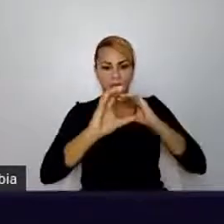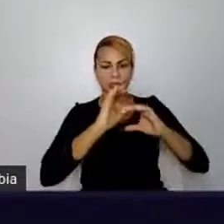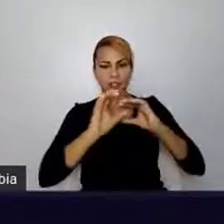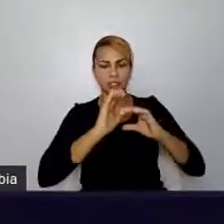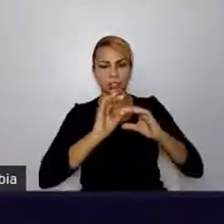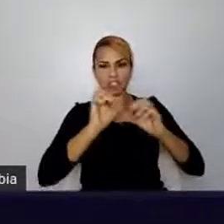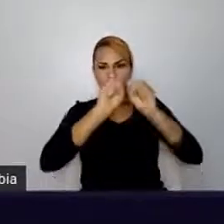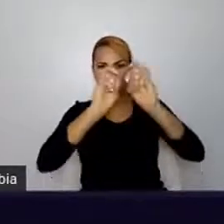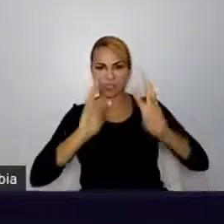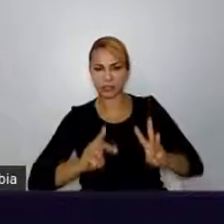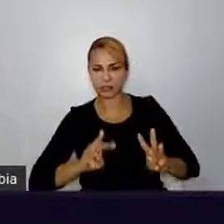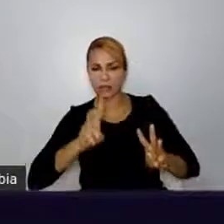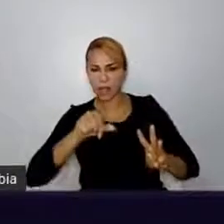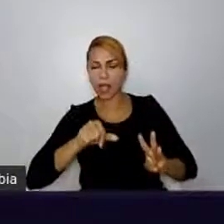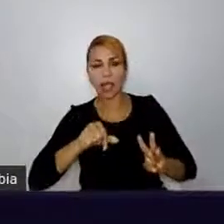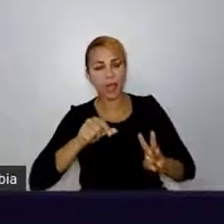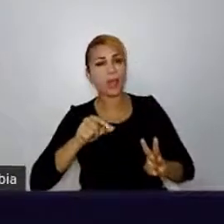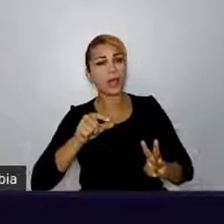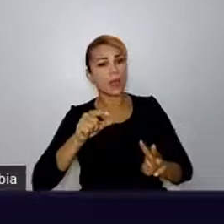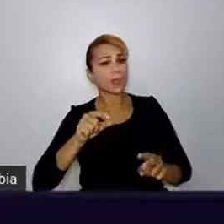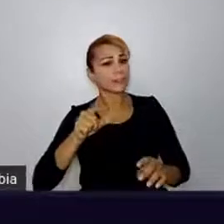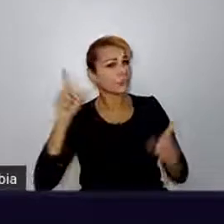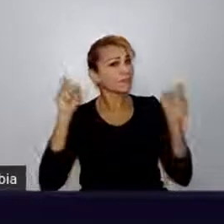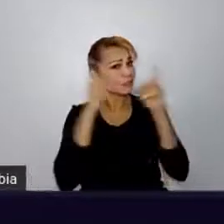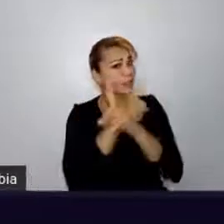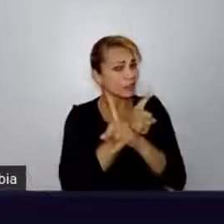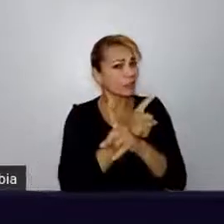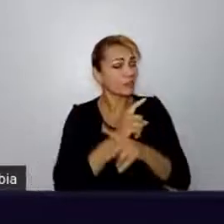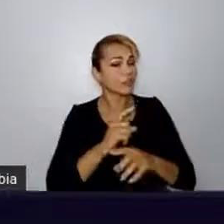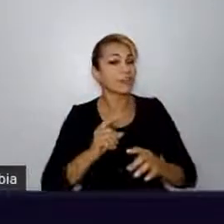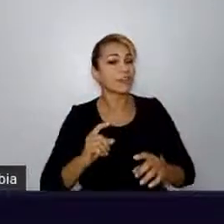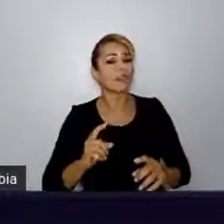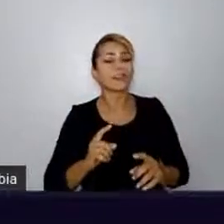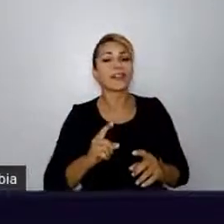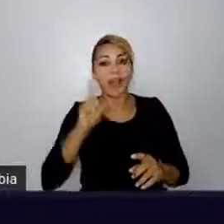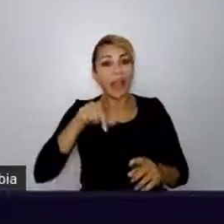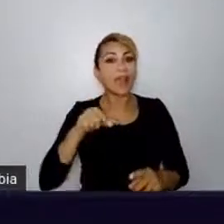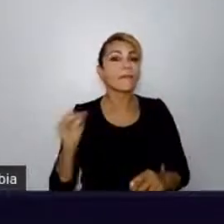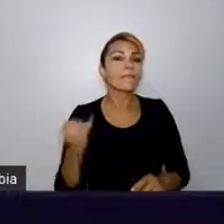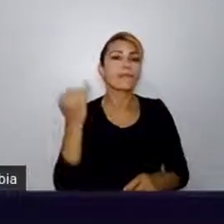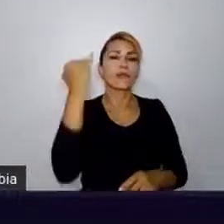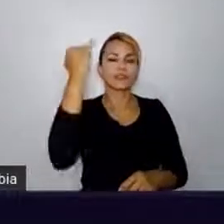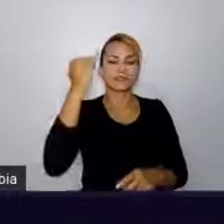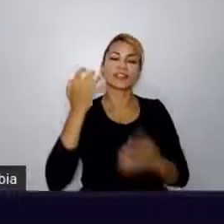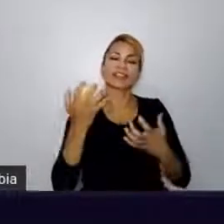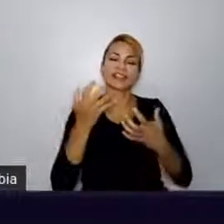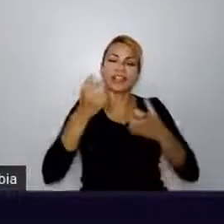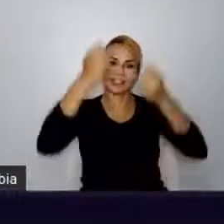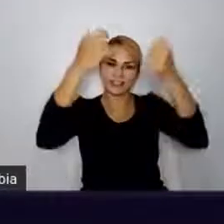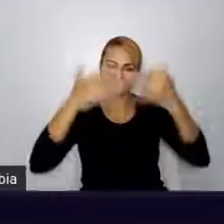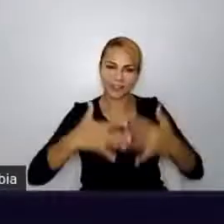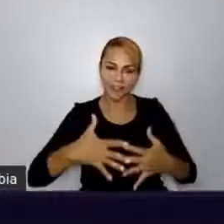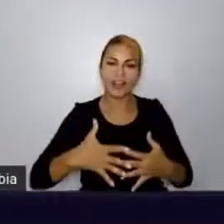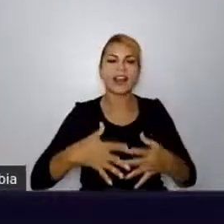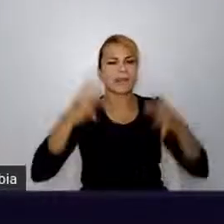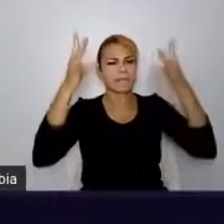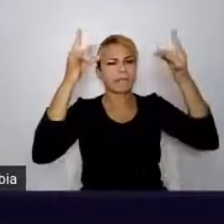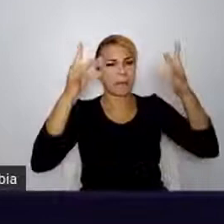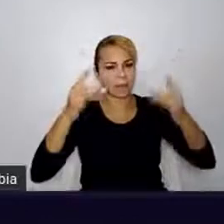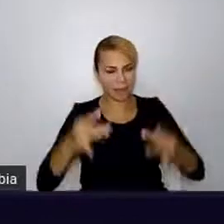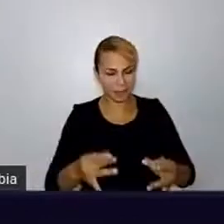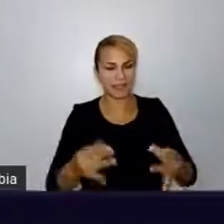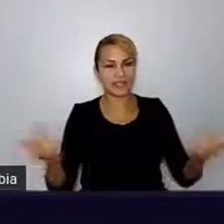uma skill muito difícil, na verdade. E ela é tão importante que eu quero falar um pouco mais a respeito dela hoje.